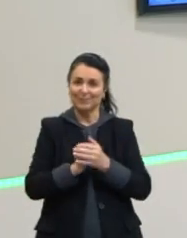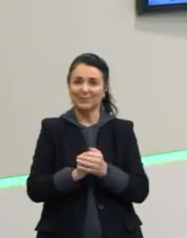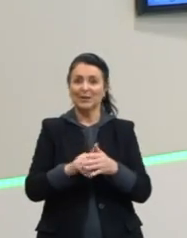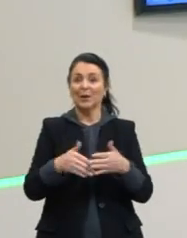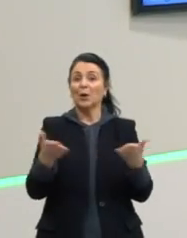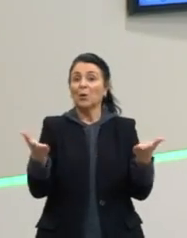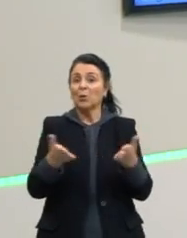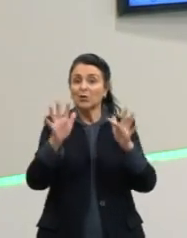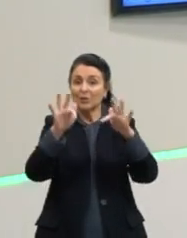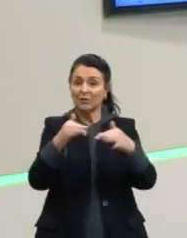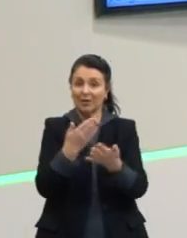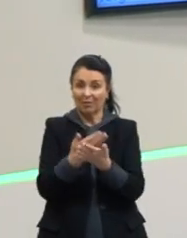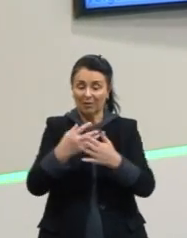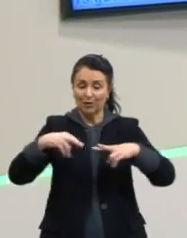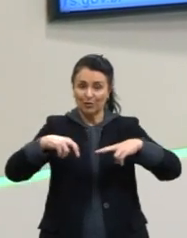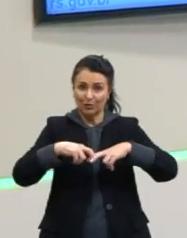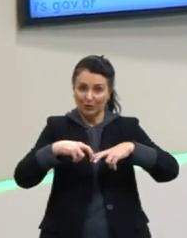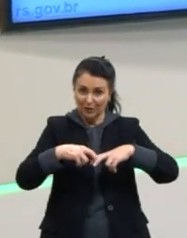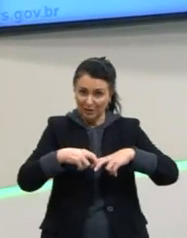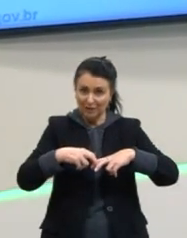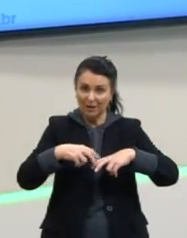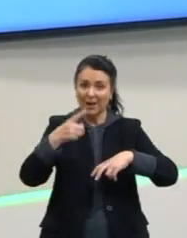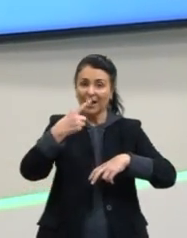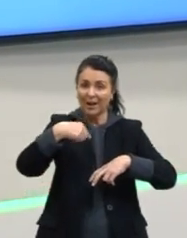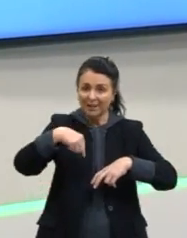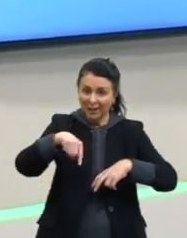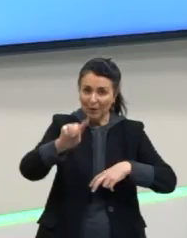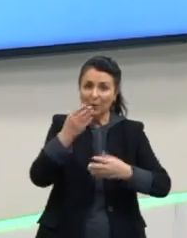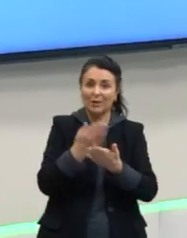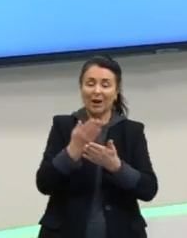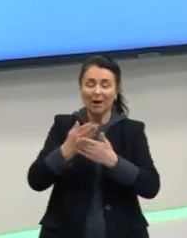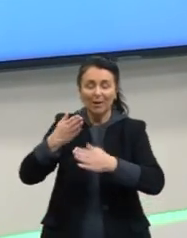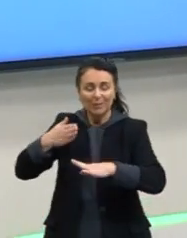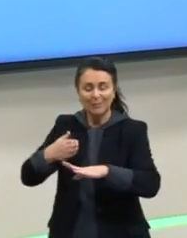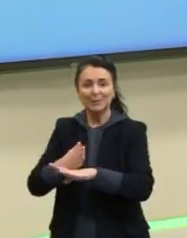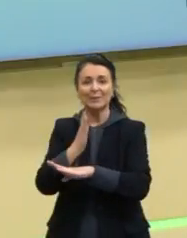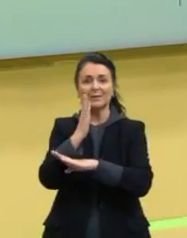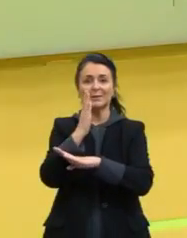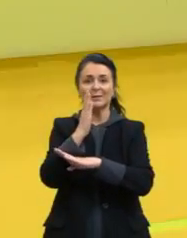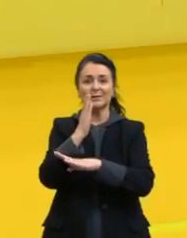Por hoje, a gente fica por aqui. Espero vocês nas próximas aulas e partiu passar. Tchau,